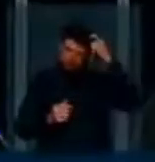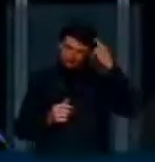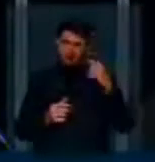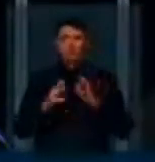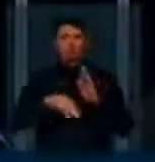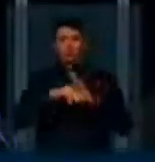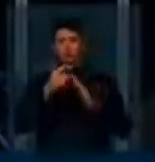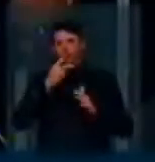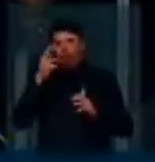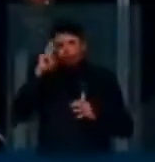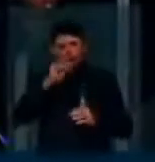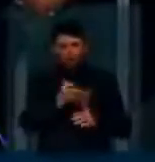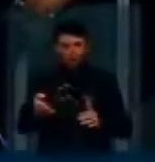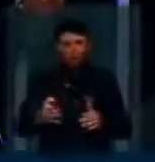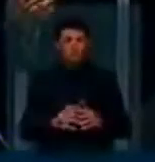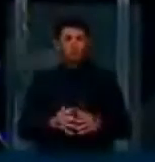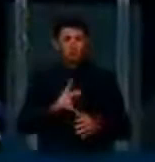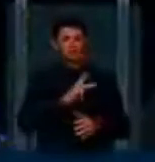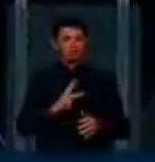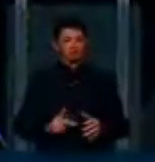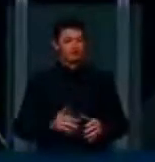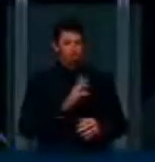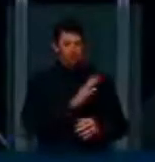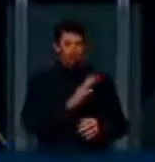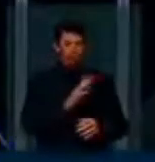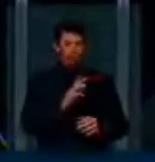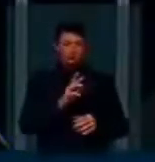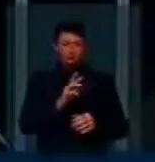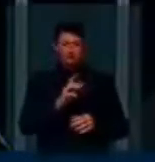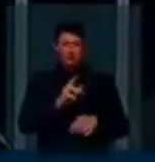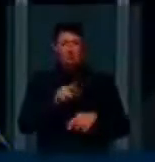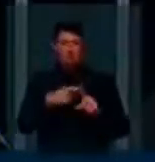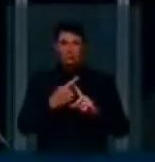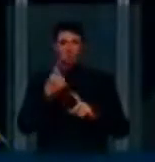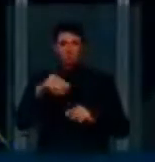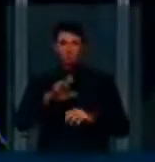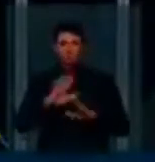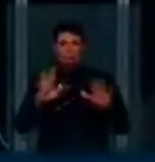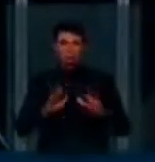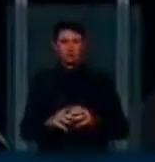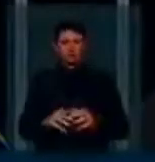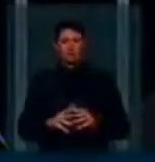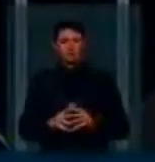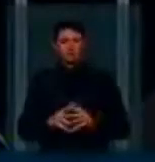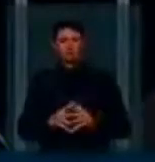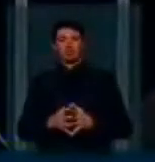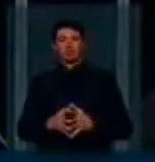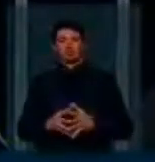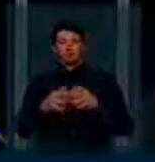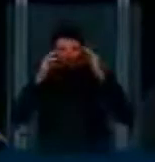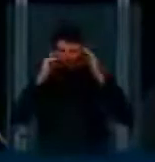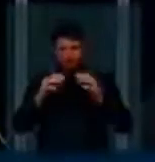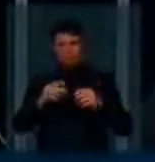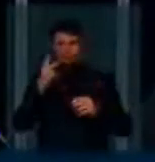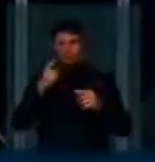silência. Presidente, eu pediria a vossa silência que me desse mais do que um minuto para que eu possa respeitosamente abordar os argumentos todos